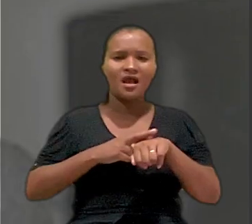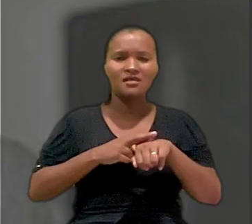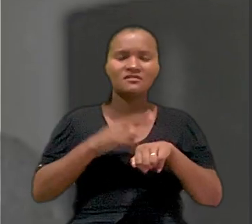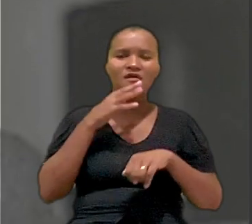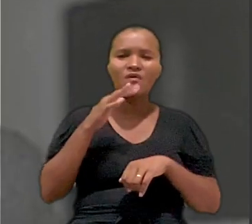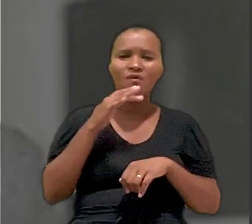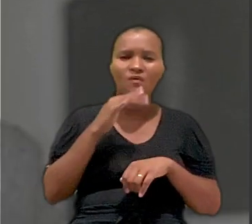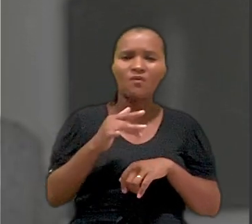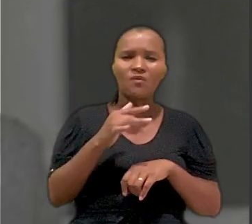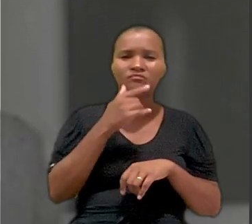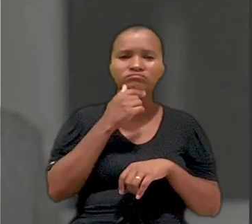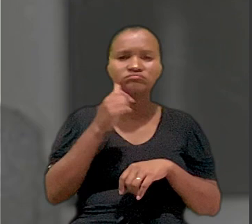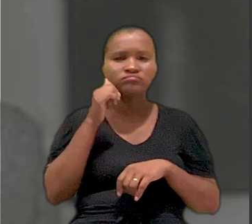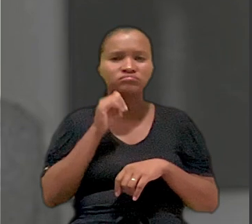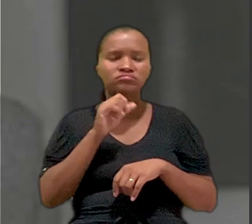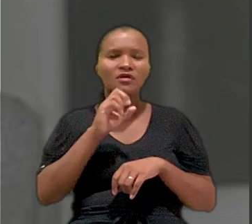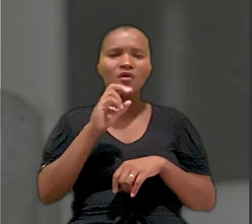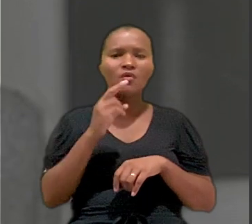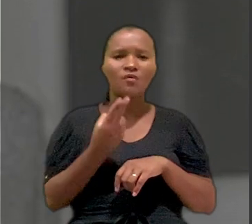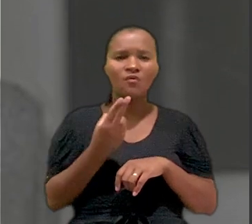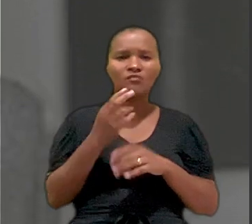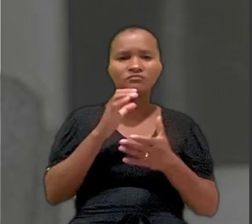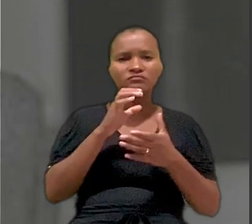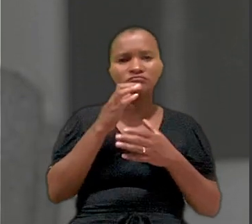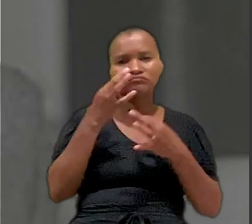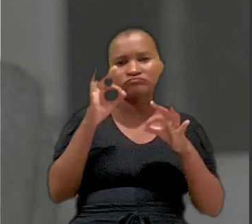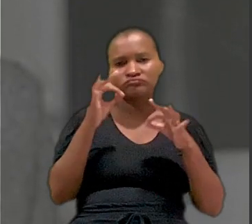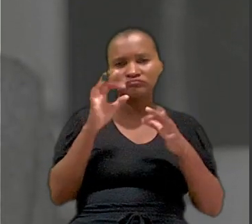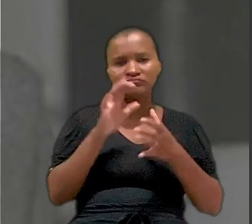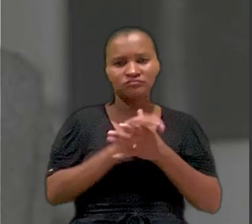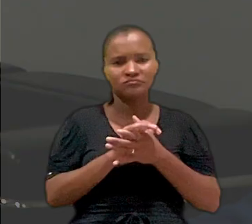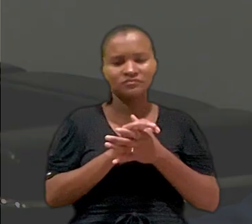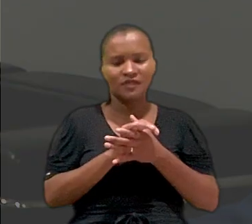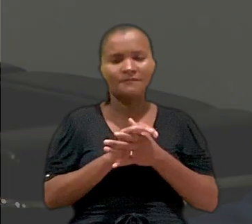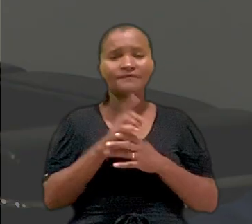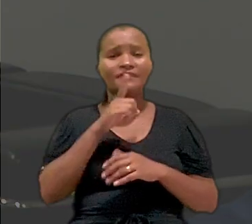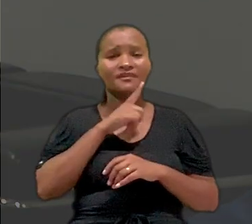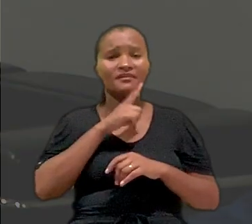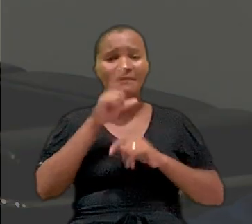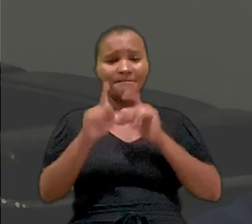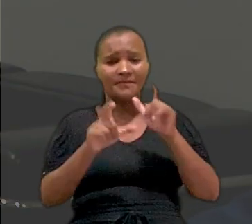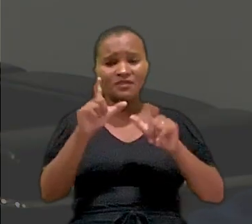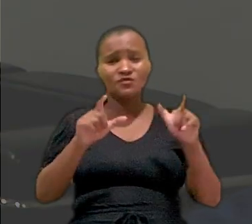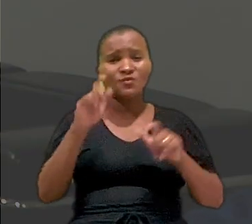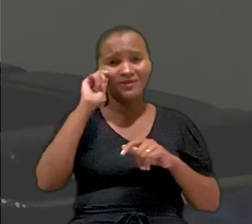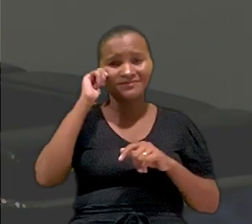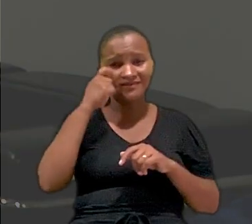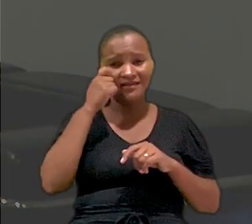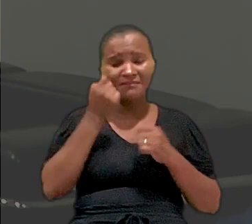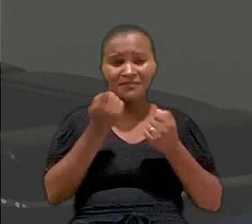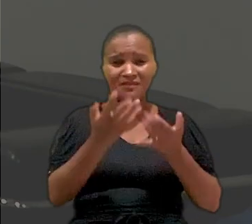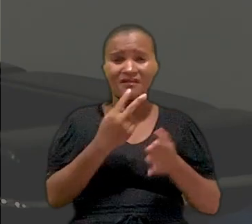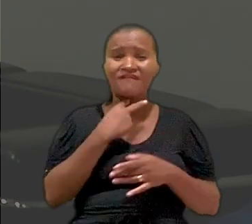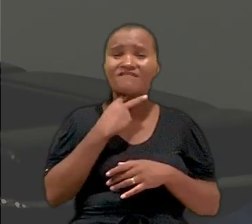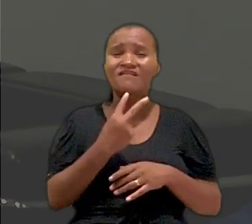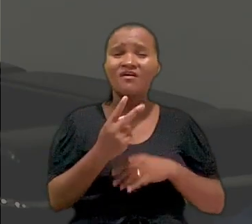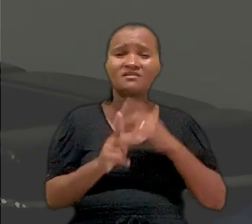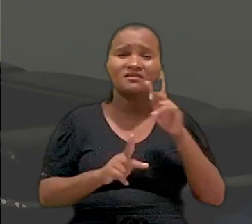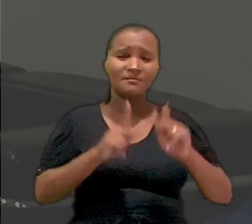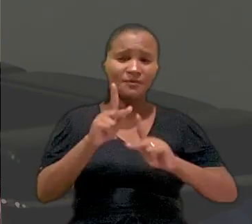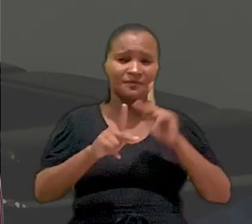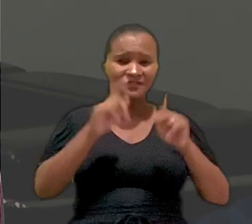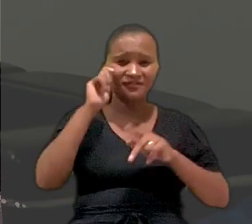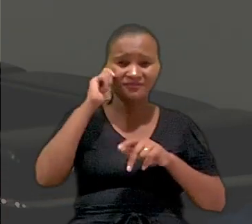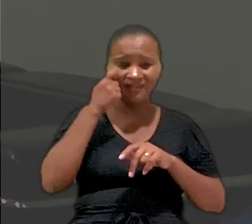raça, de cor, de sexo ou de Estado civil. Ter parlamentares negros para dar voz à população